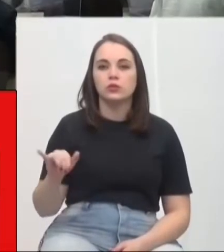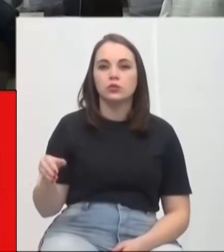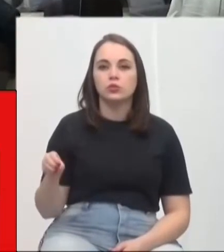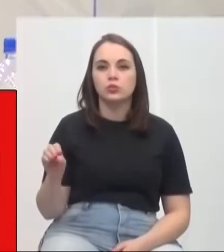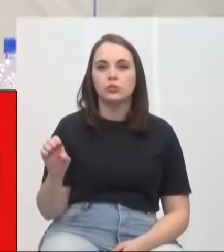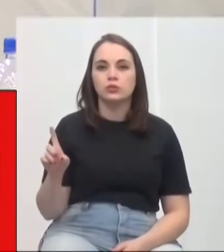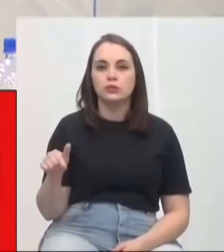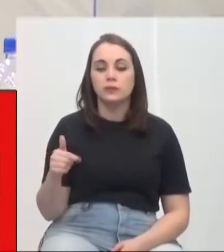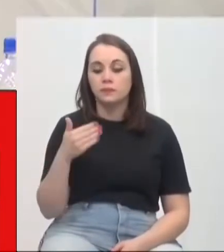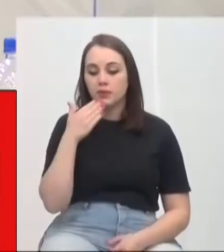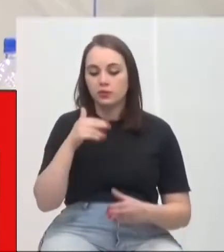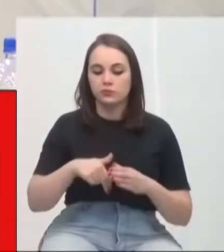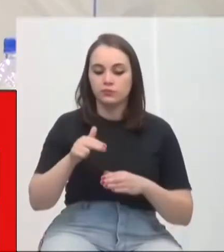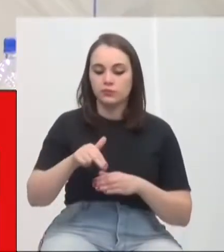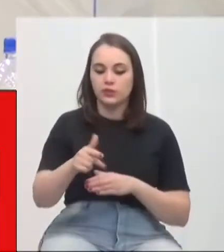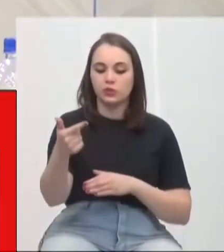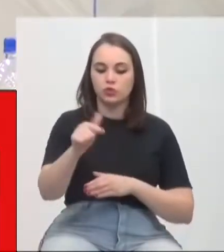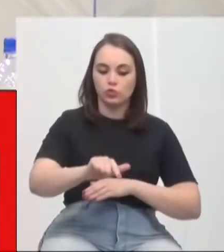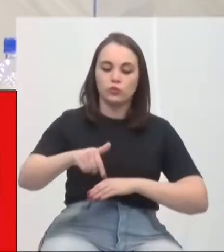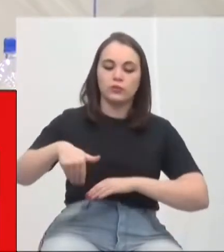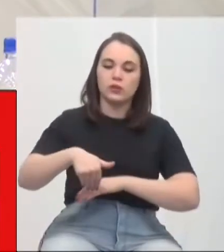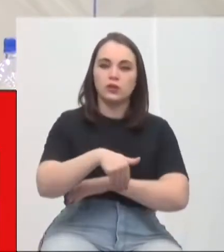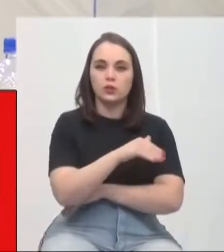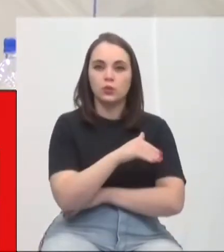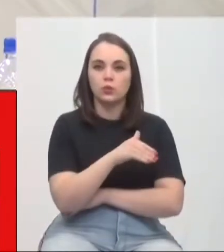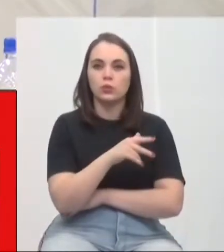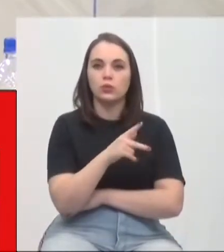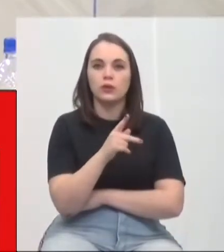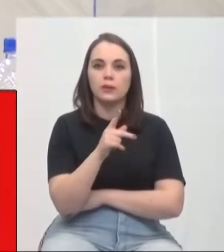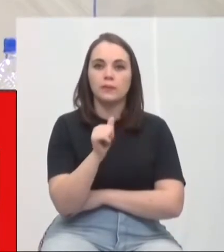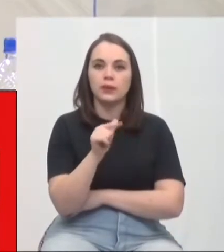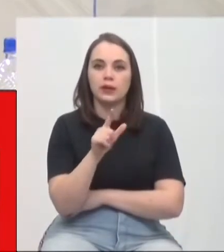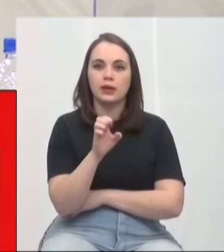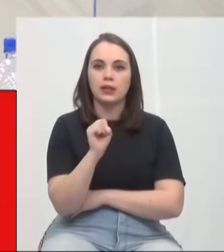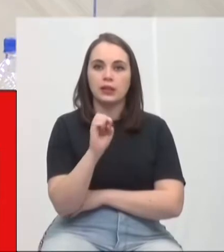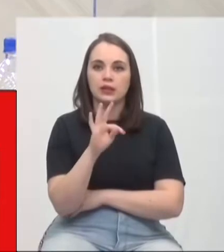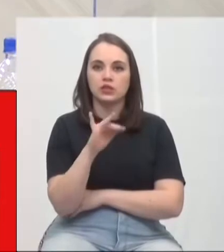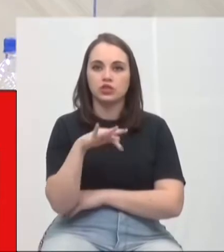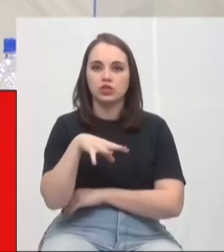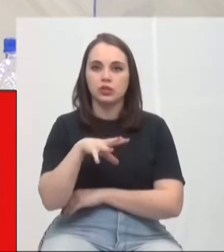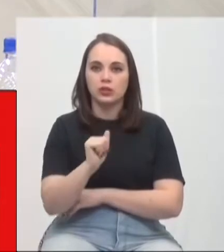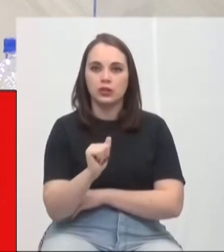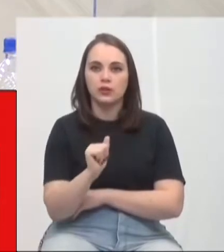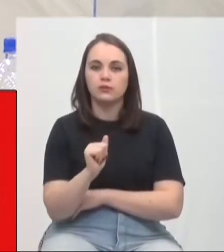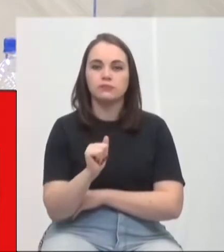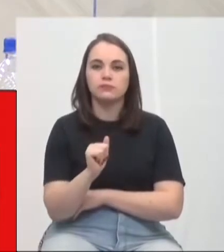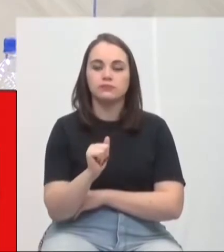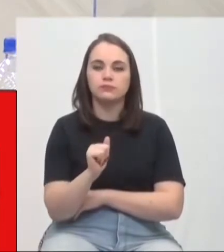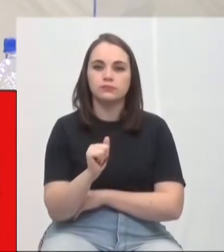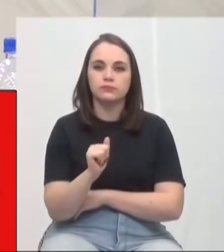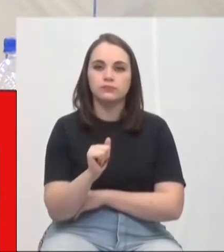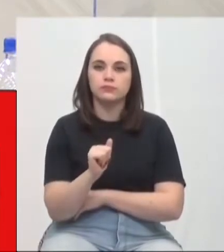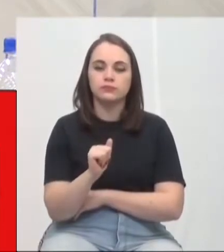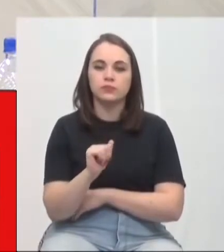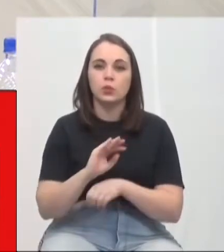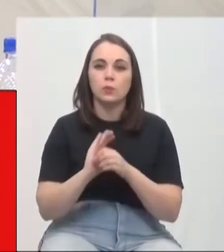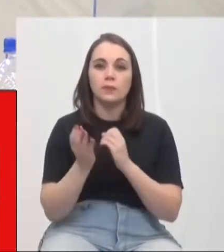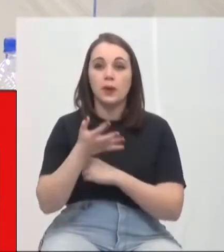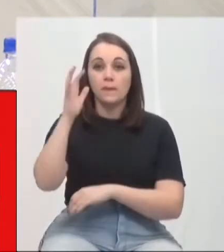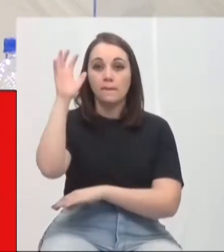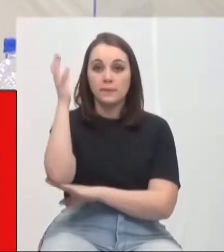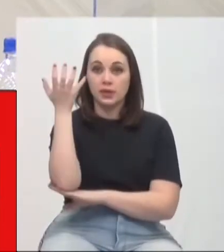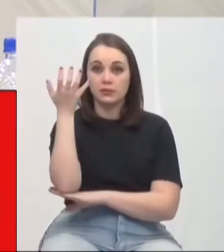Paulo Ferrarese, repintura na faixa de pedestre, da rua Palestina, de fronte ao condomínio edifício Centro Executivo Forense, no bairro Pinheirinho.